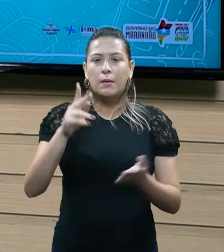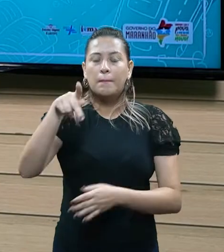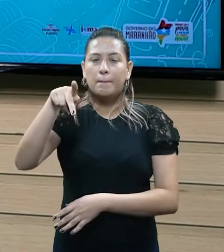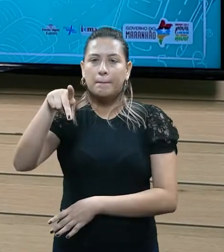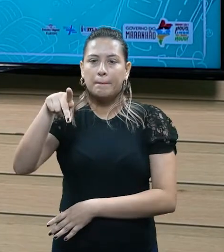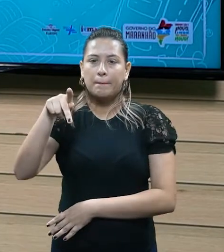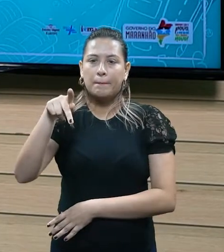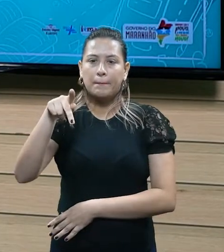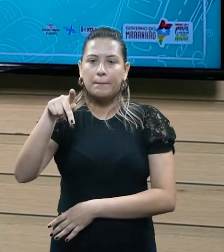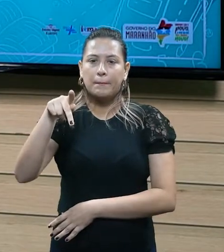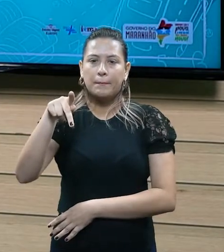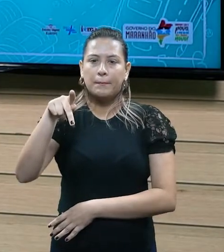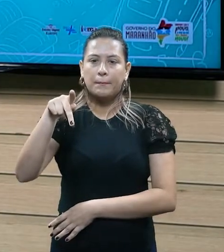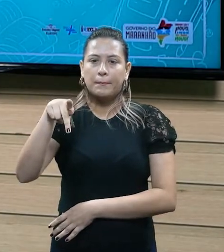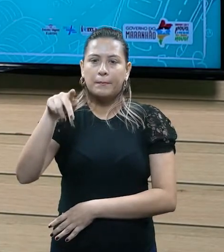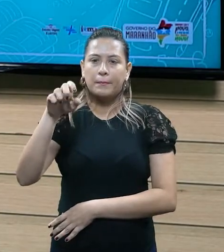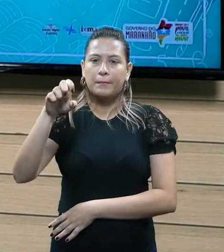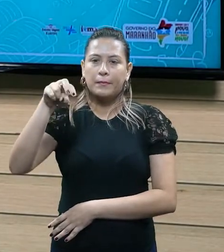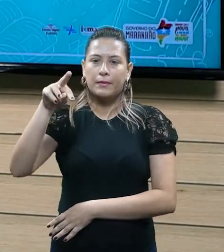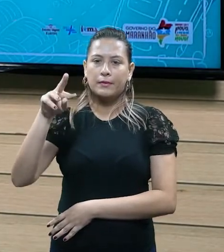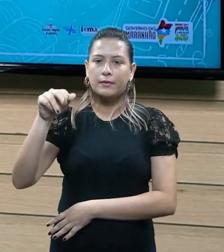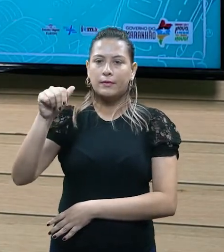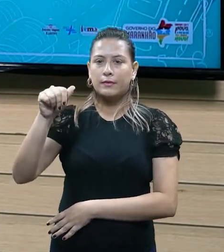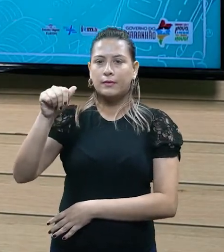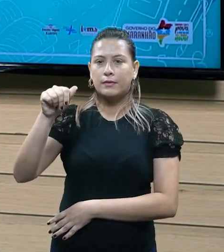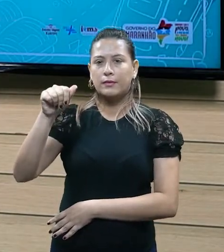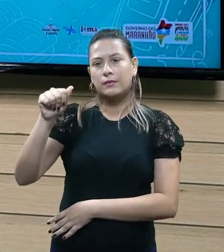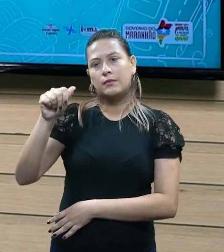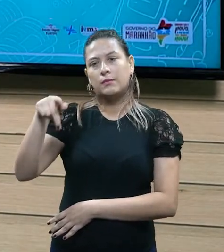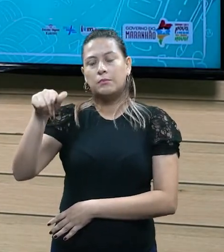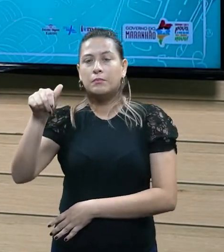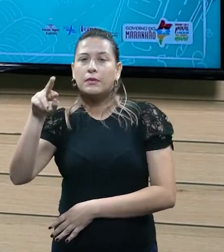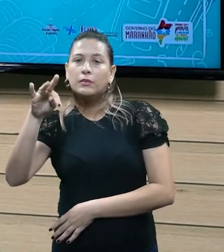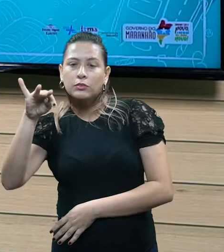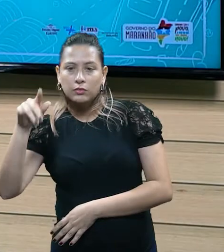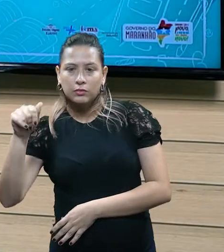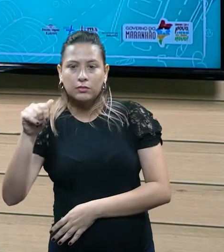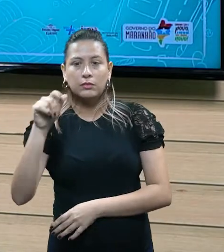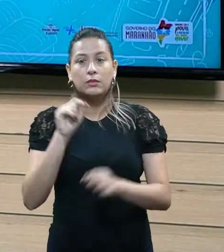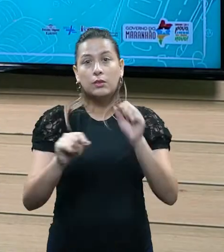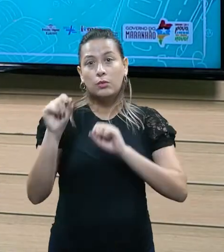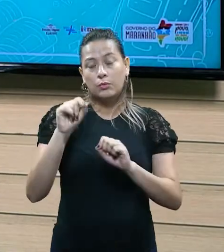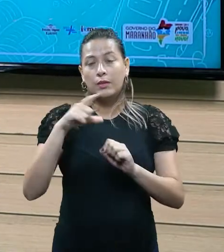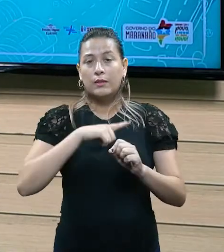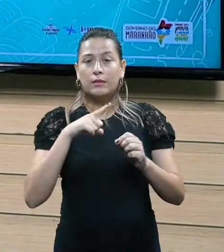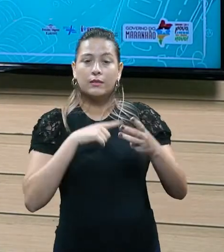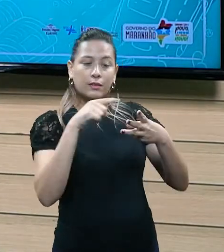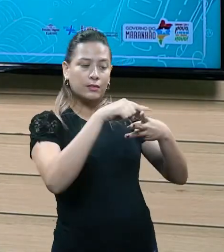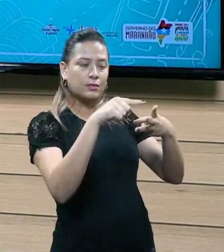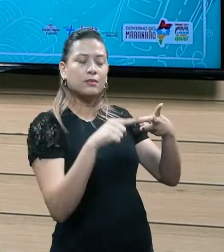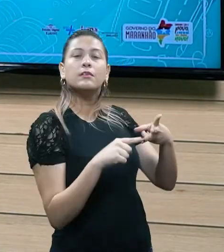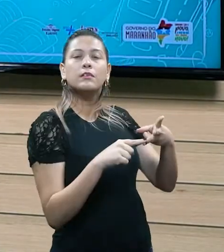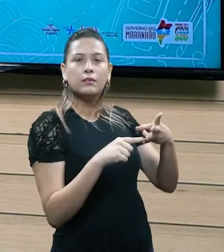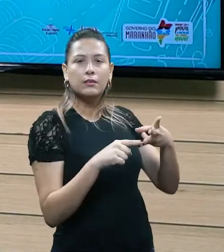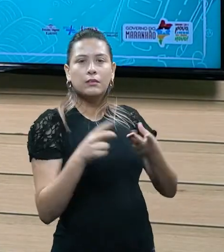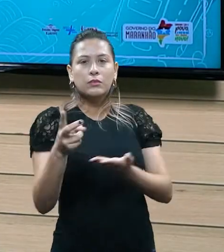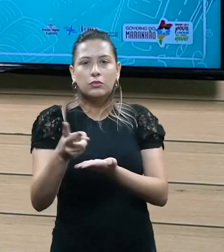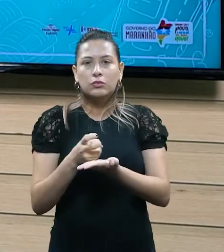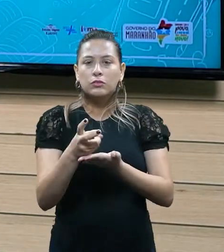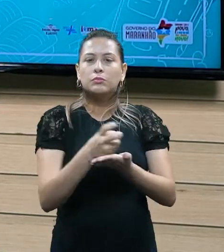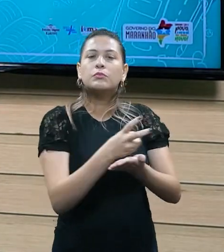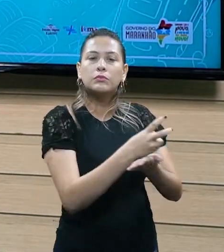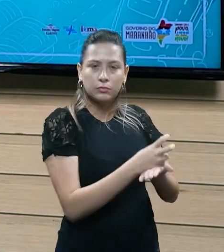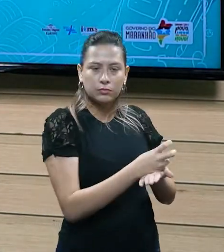tá bom? Tripartida, que adota justamente, é, dizer que, apenas três, de fato, tributos, impostos, taxas e